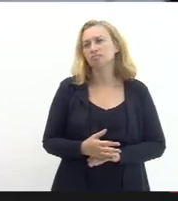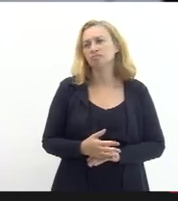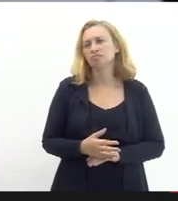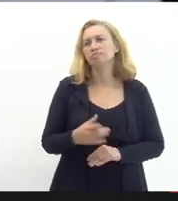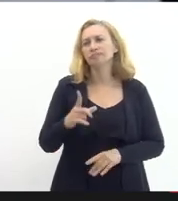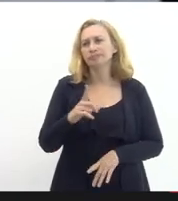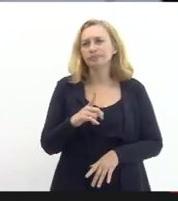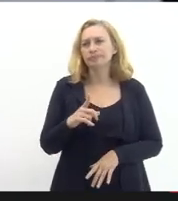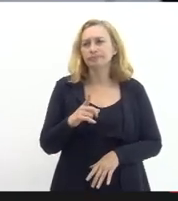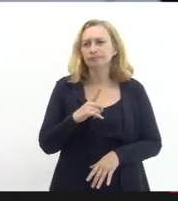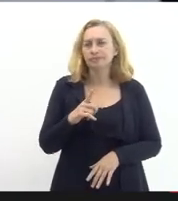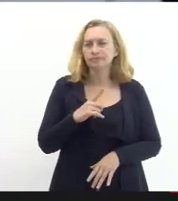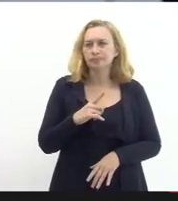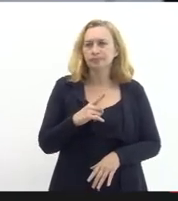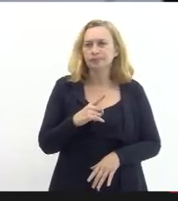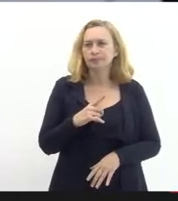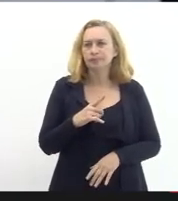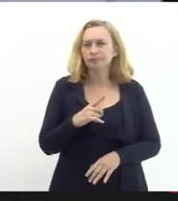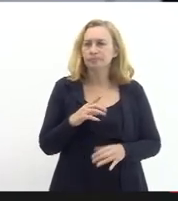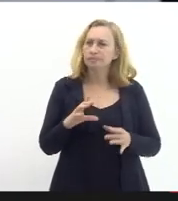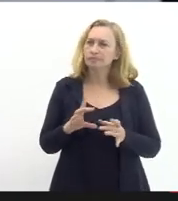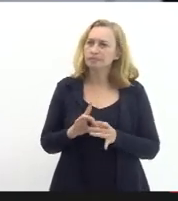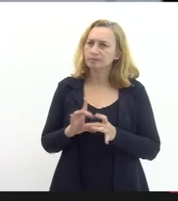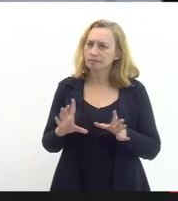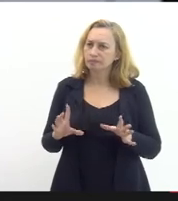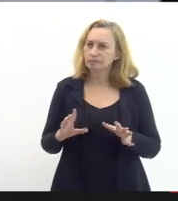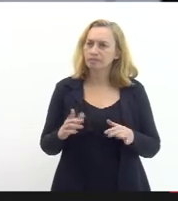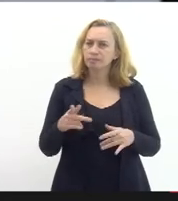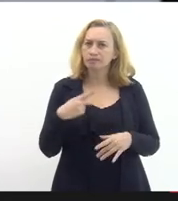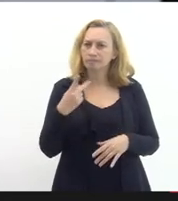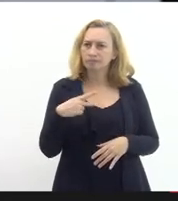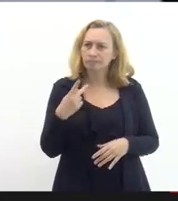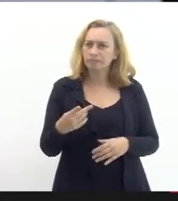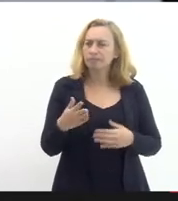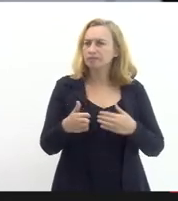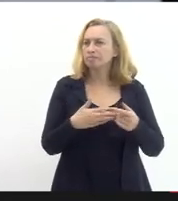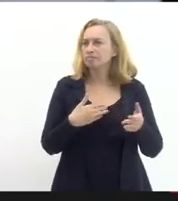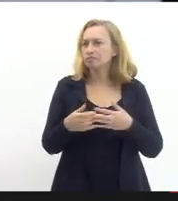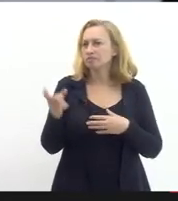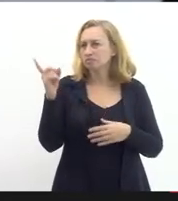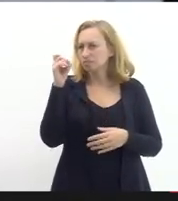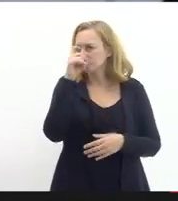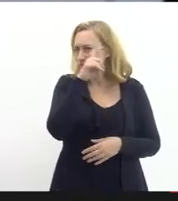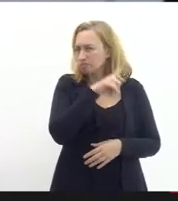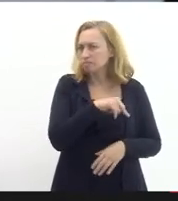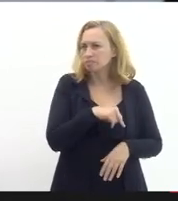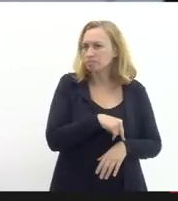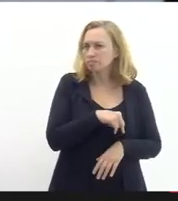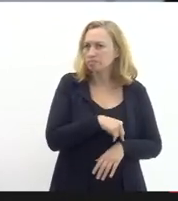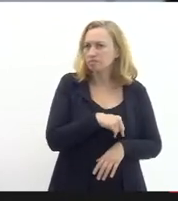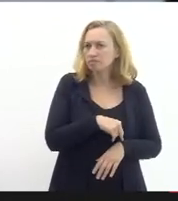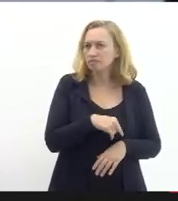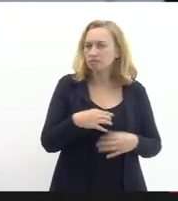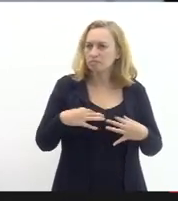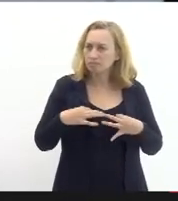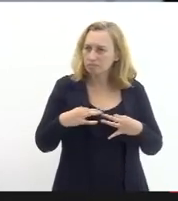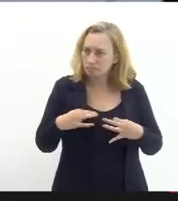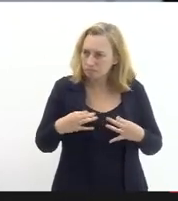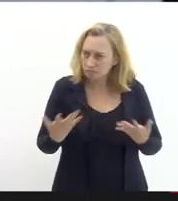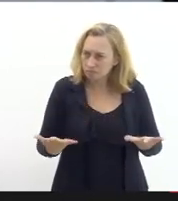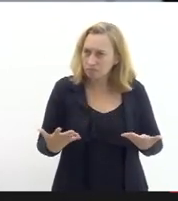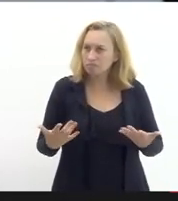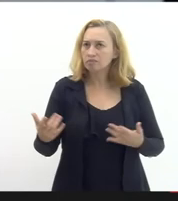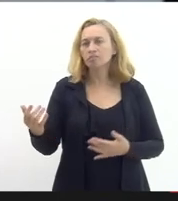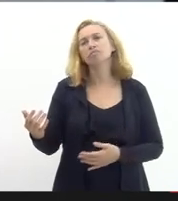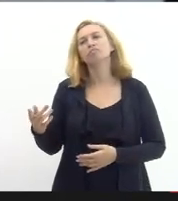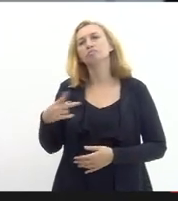gente tem casas de portas abertas e qualquer dificuldade pacífica a gente está no lado pode